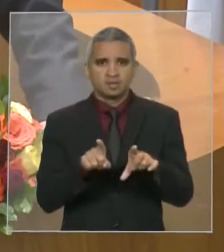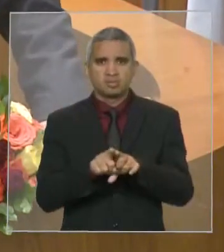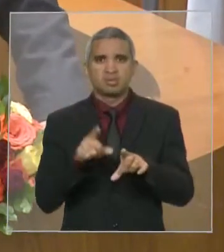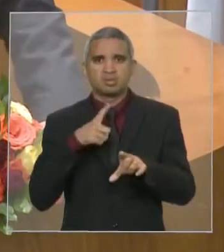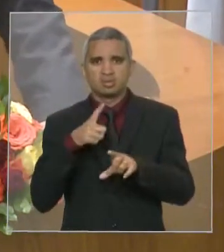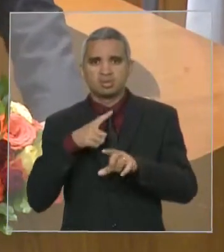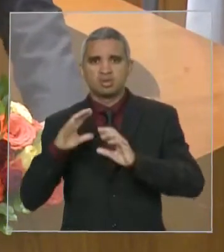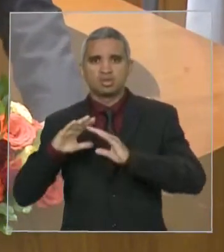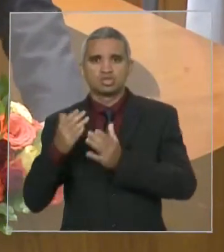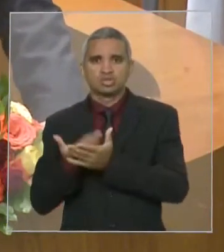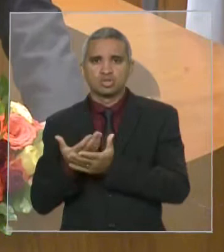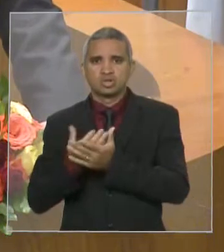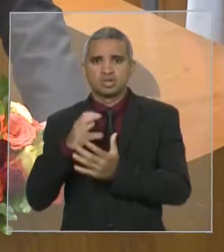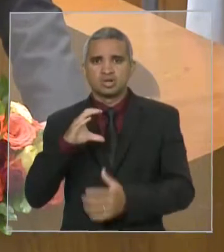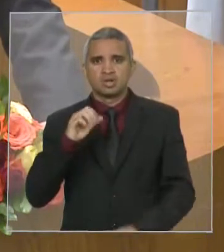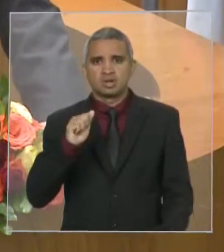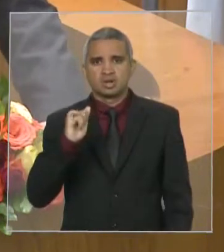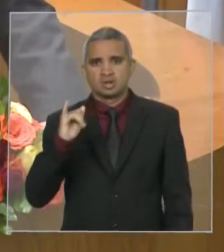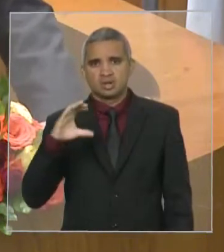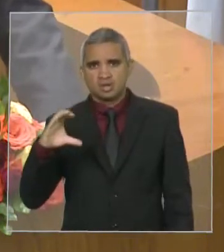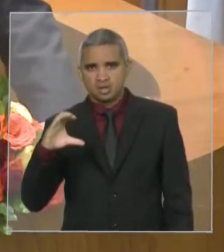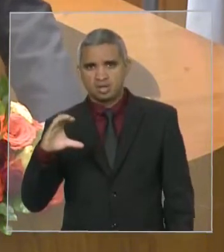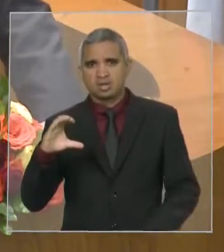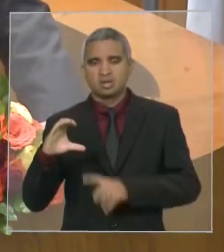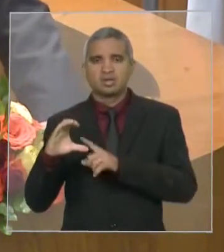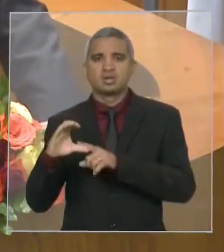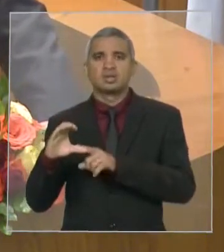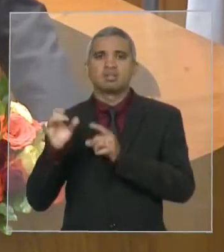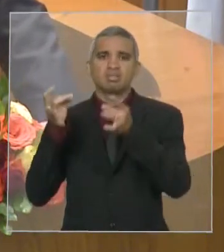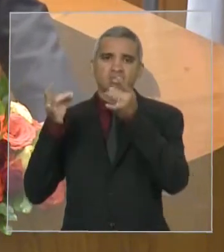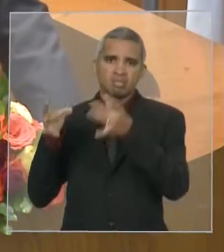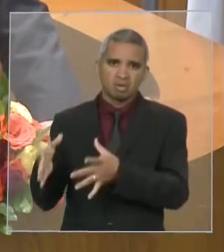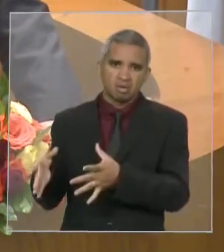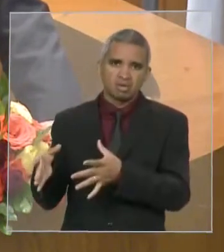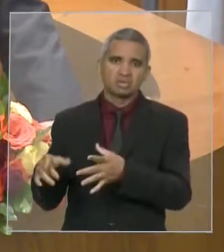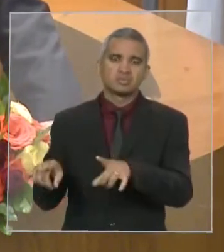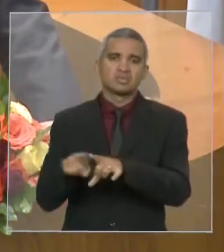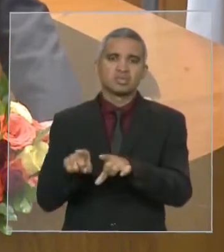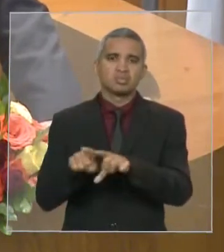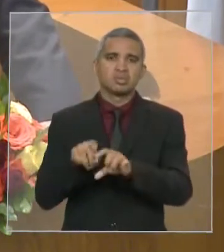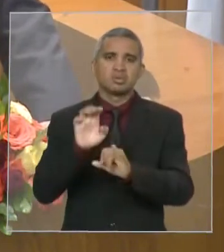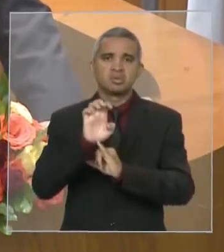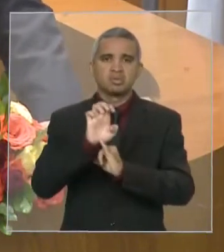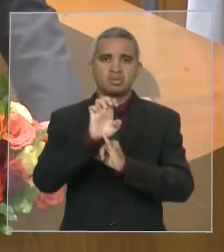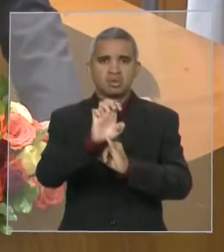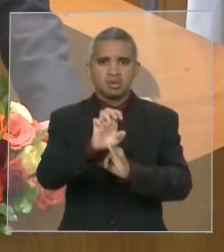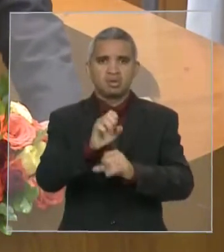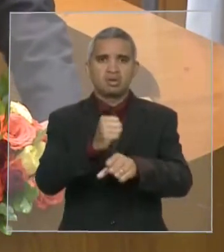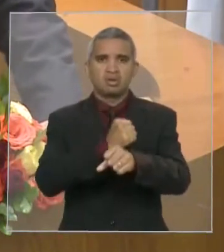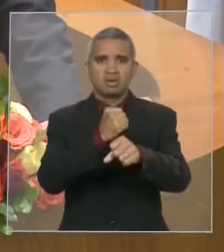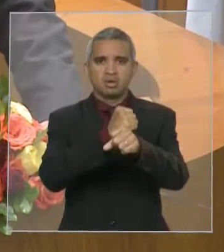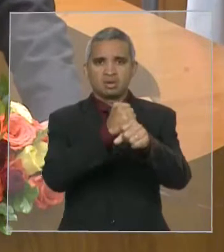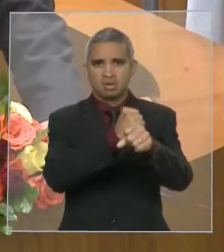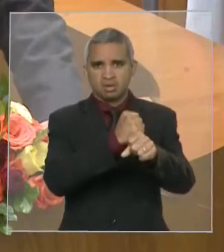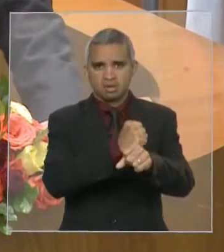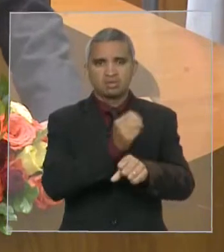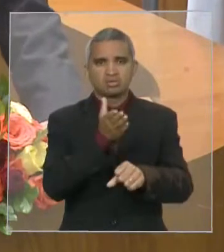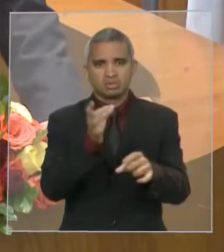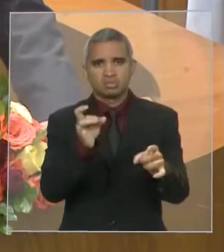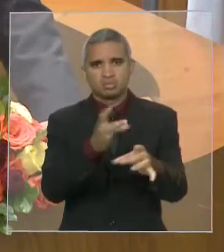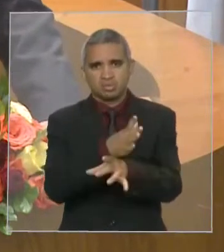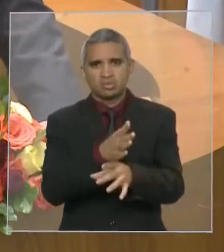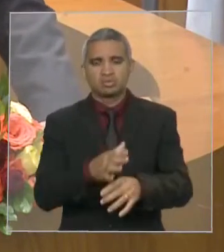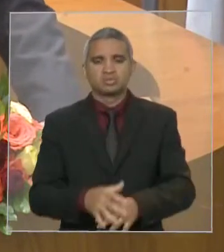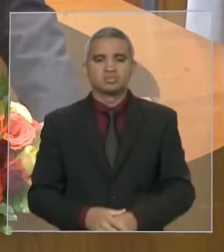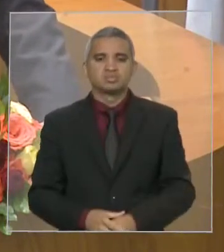para denunciar. A UIEMA, que foi recuperada e entregue para a população que está lá, servindo de exemplo. Agora, recentemente, tivemos um dado